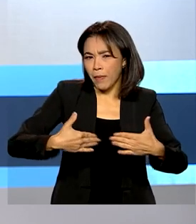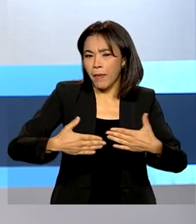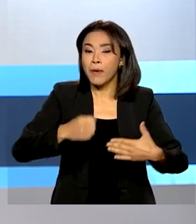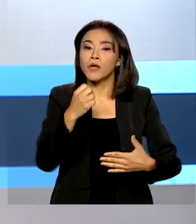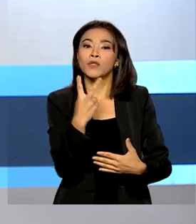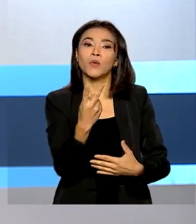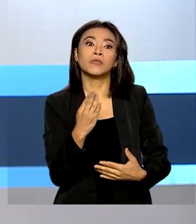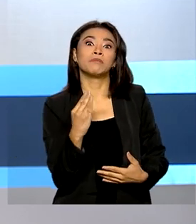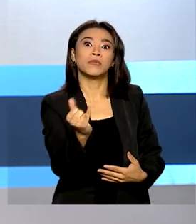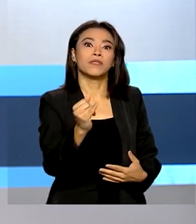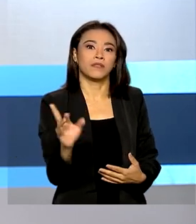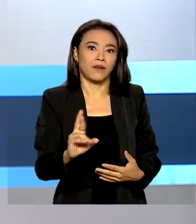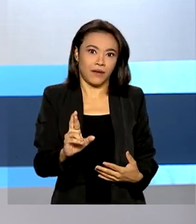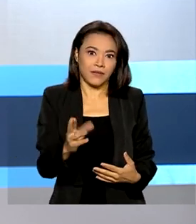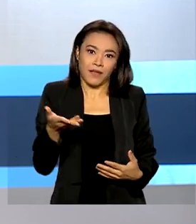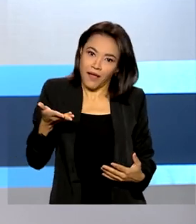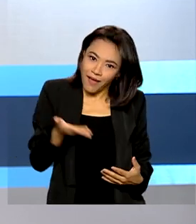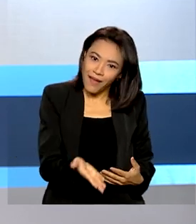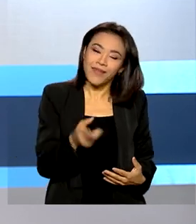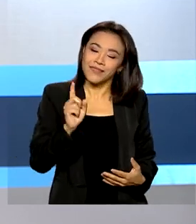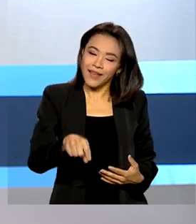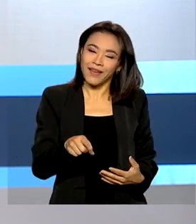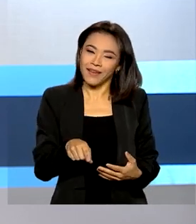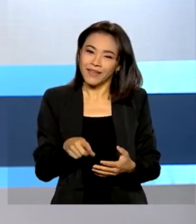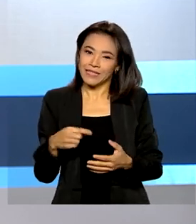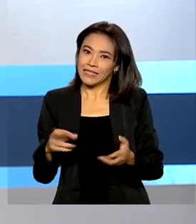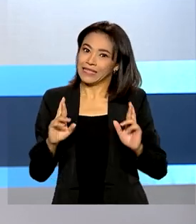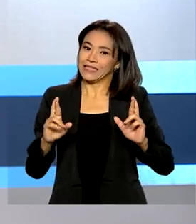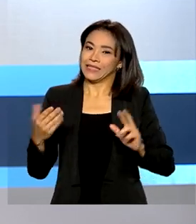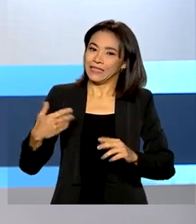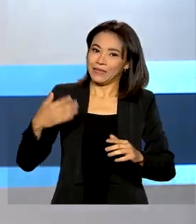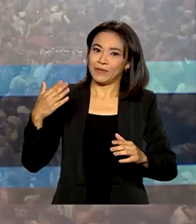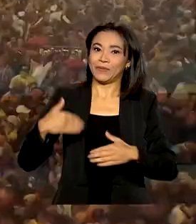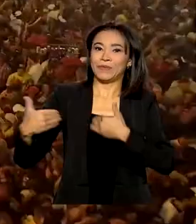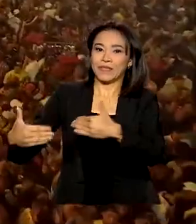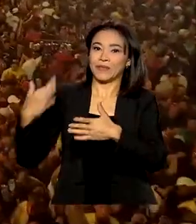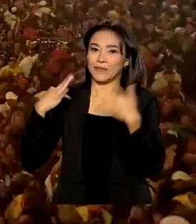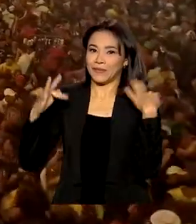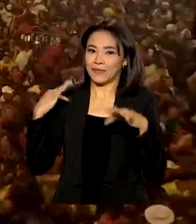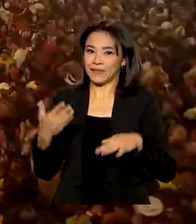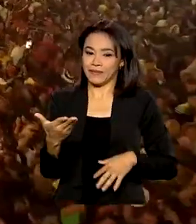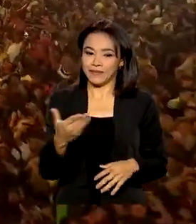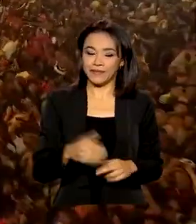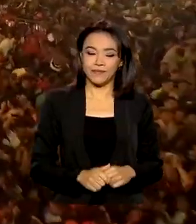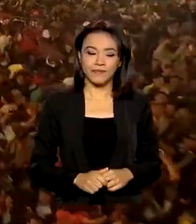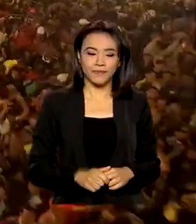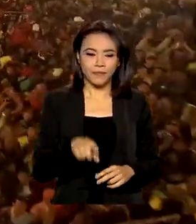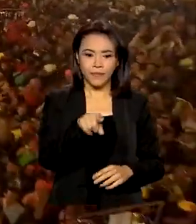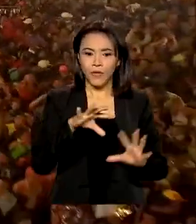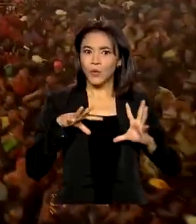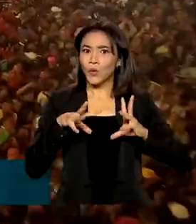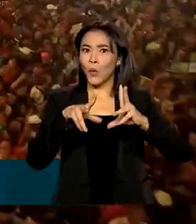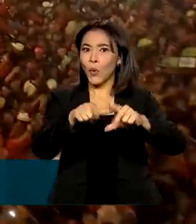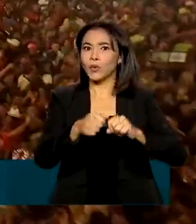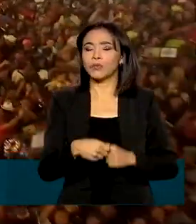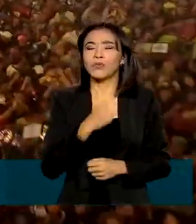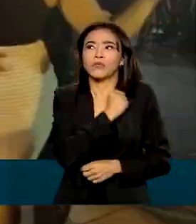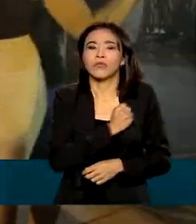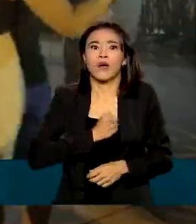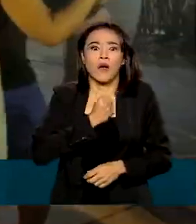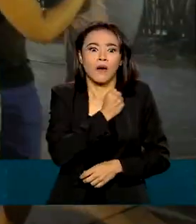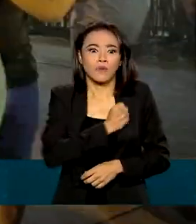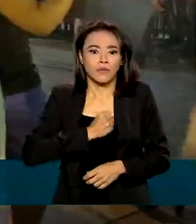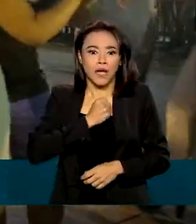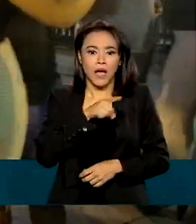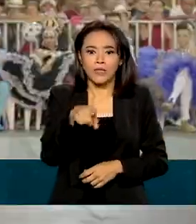de reais na economia. Essa é a estimativa do Ministério do Turismo. Estava todo mundo morrendo de saudade